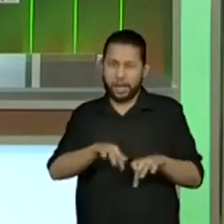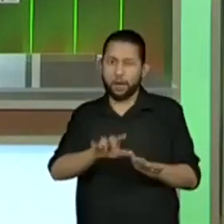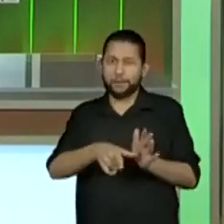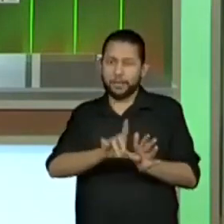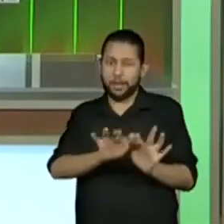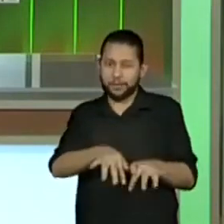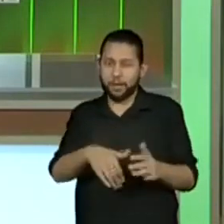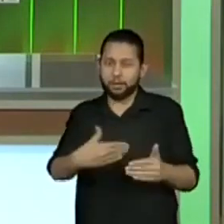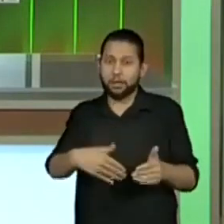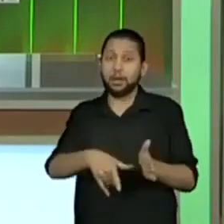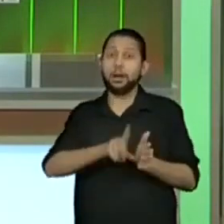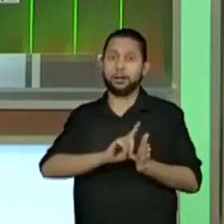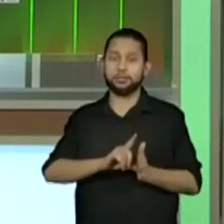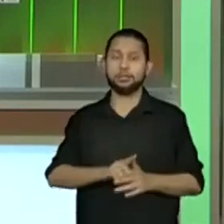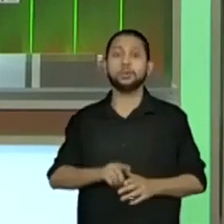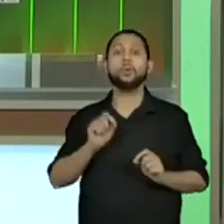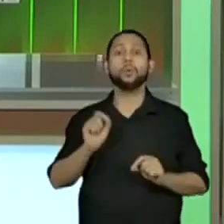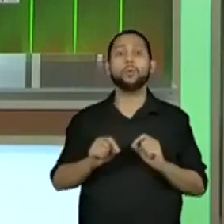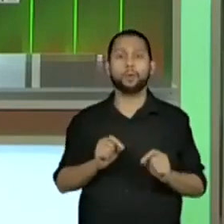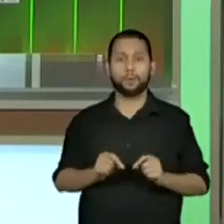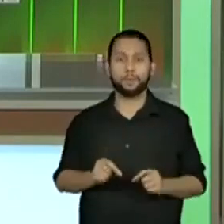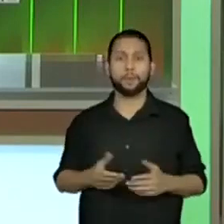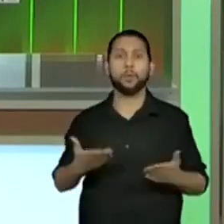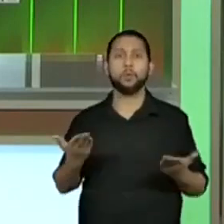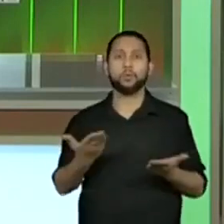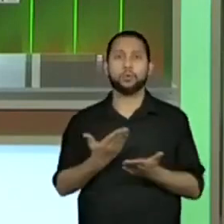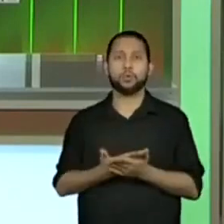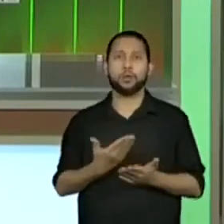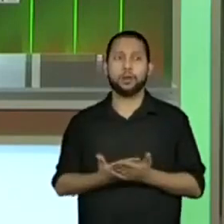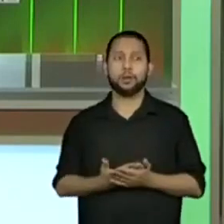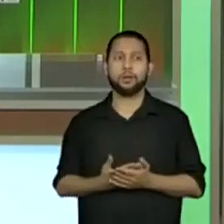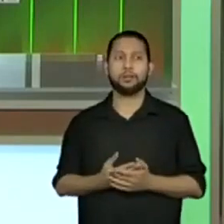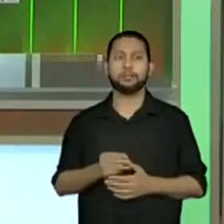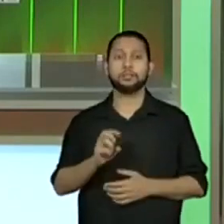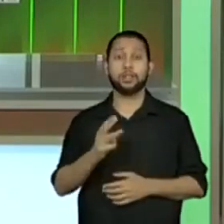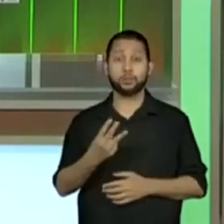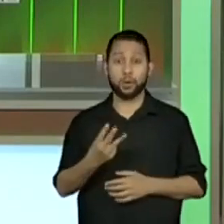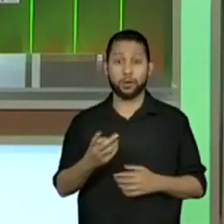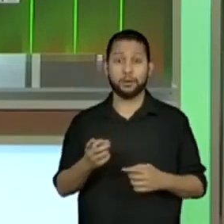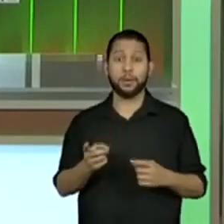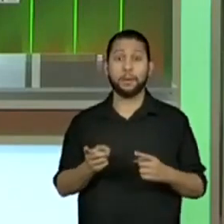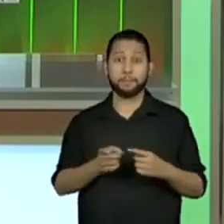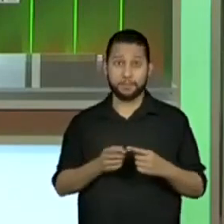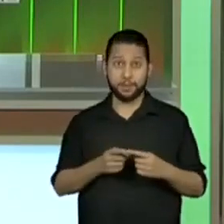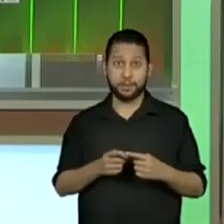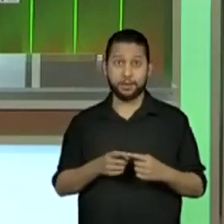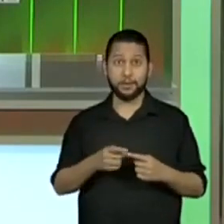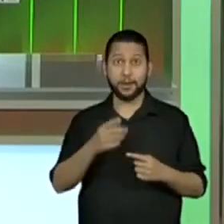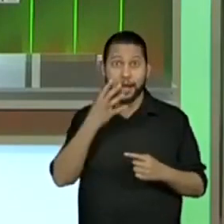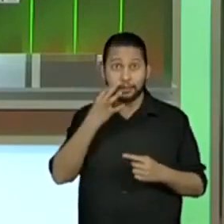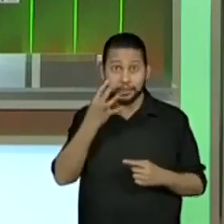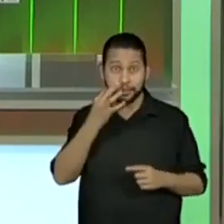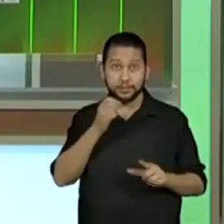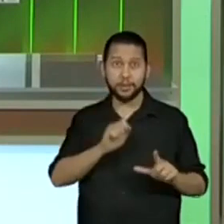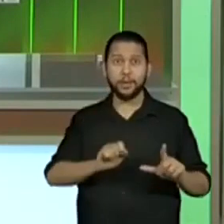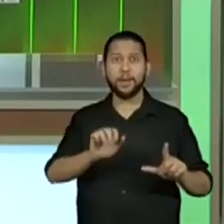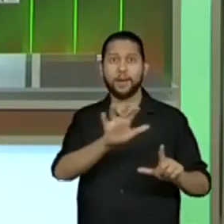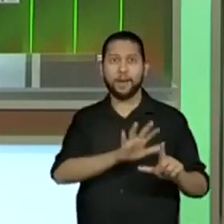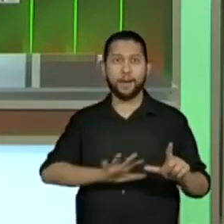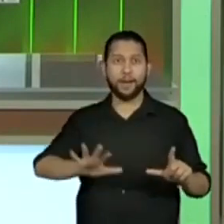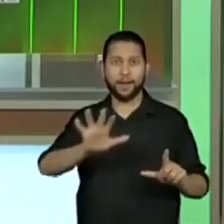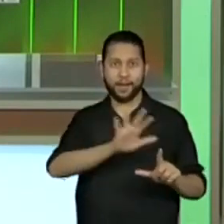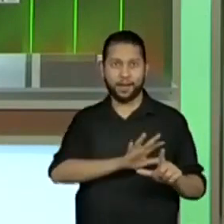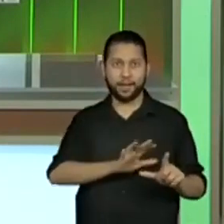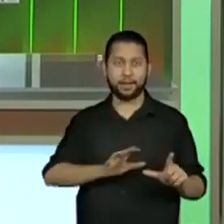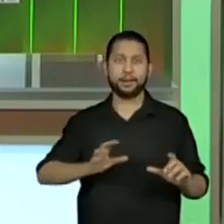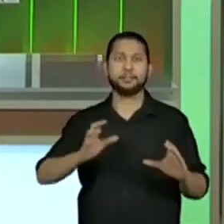vocês para a nossa primeira aula das três de hoje. Atenção ao cálculo da área e perímetro da nossa